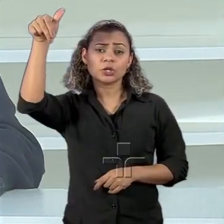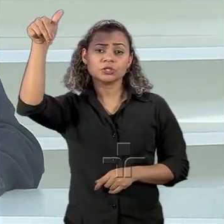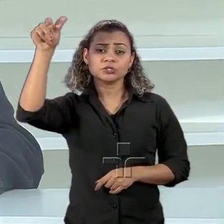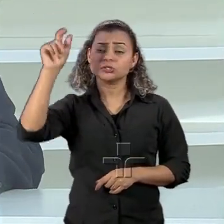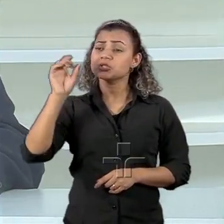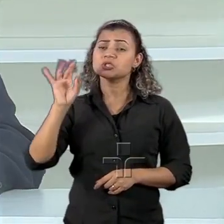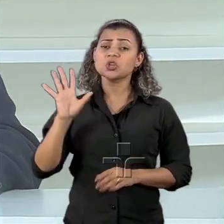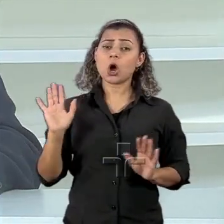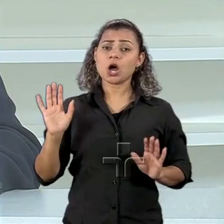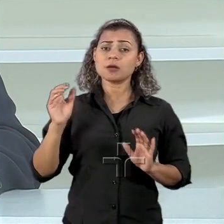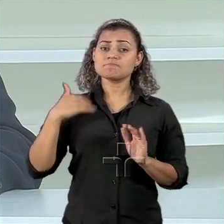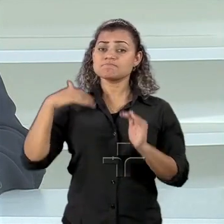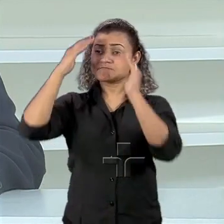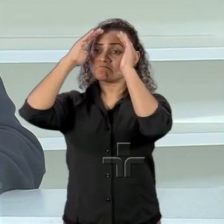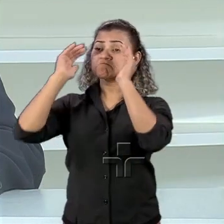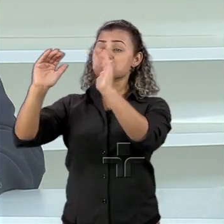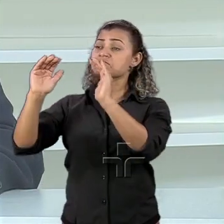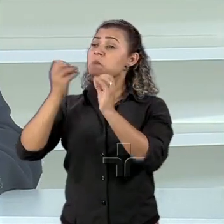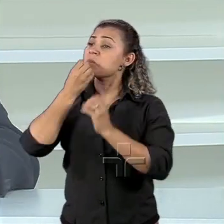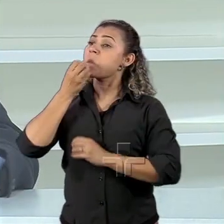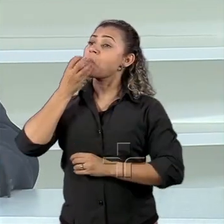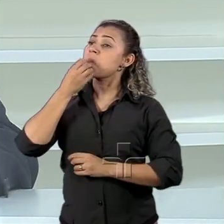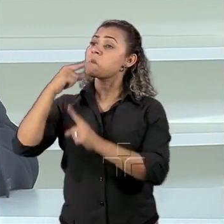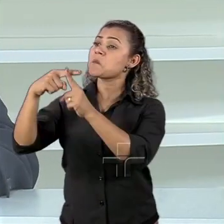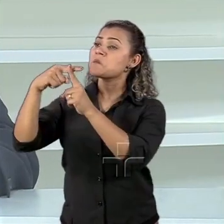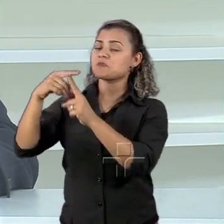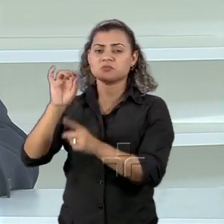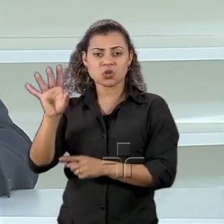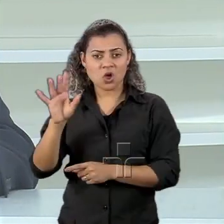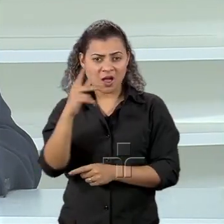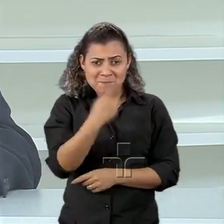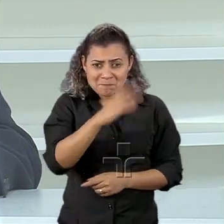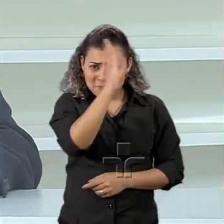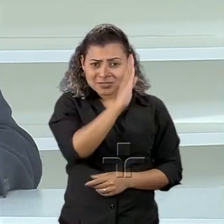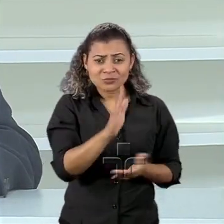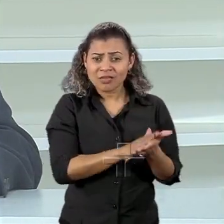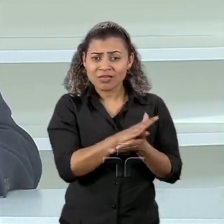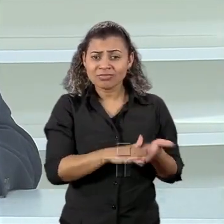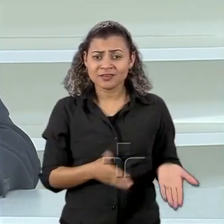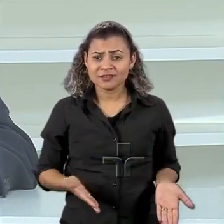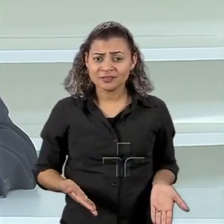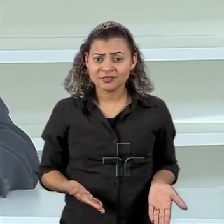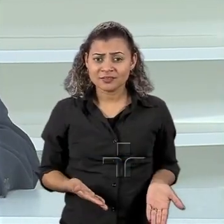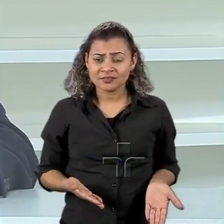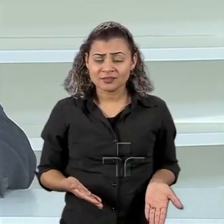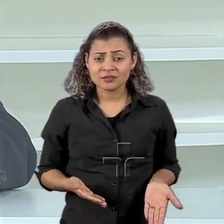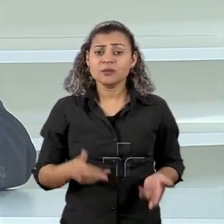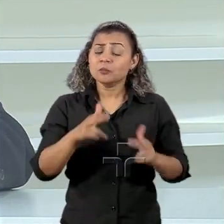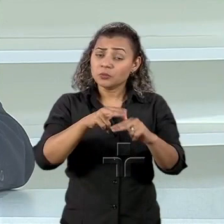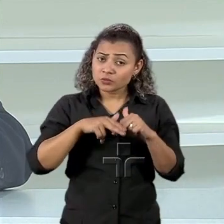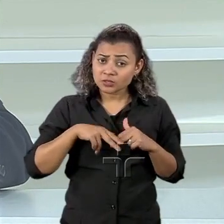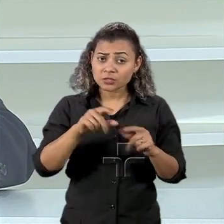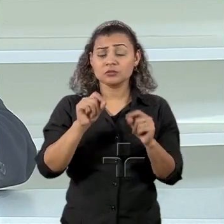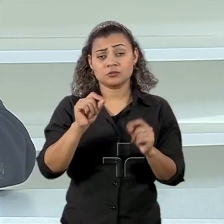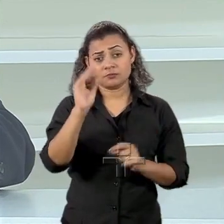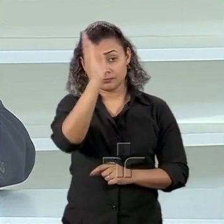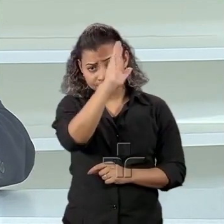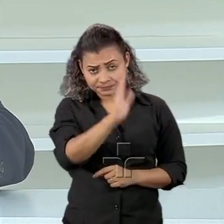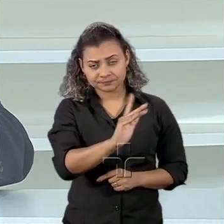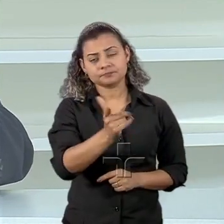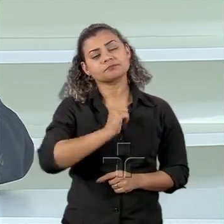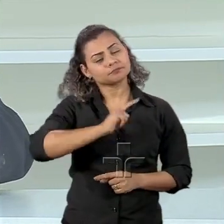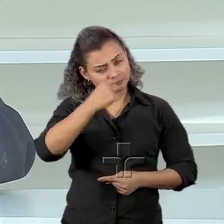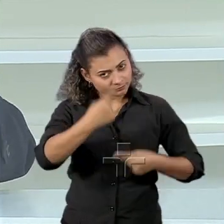a China hoje tem uma posição aqui que os Estados Unidos podem questionar. Agora, o Brasil, como tem uma política